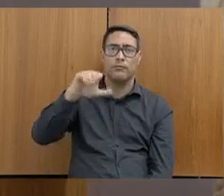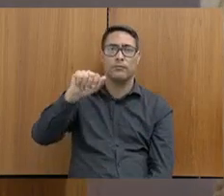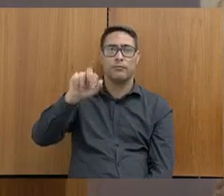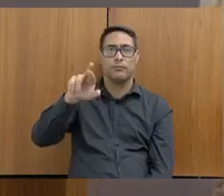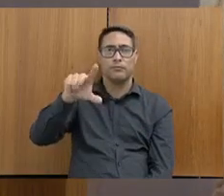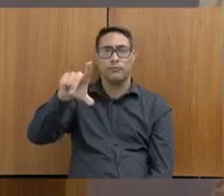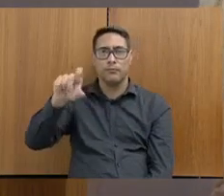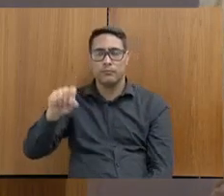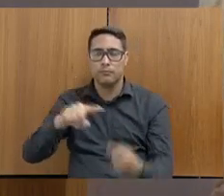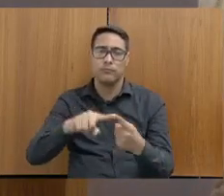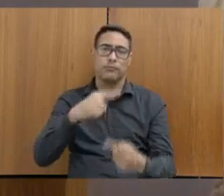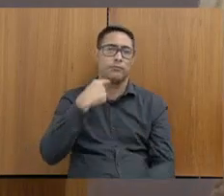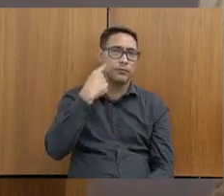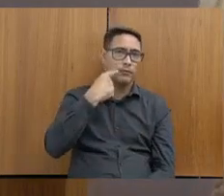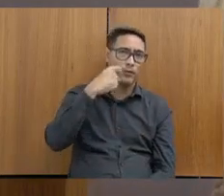Marli,